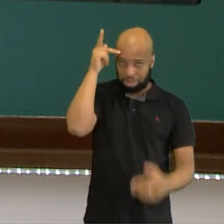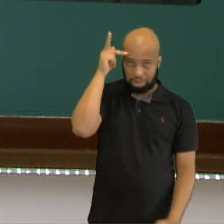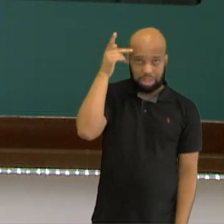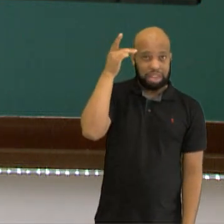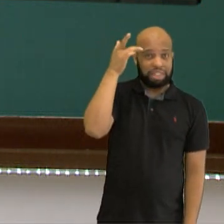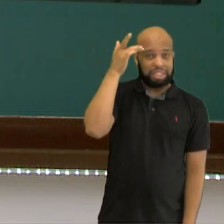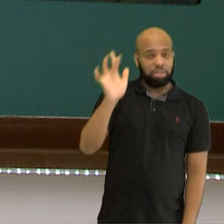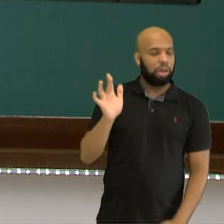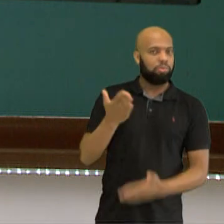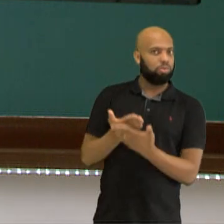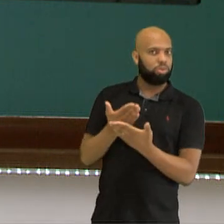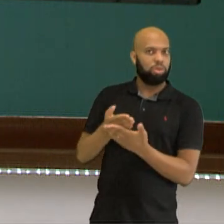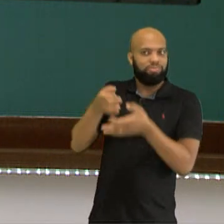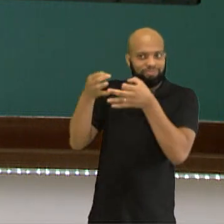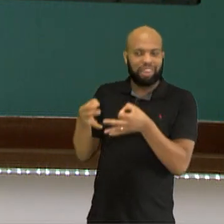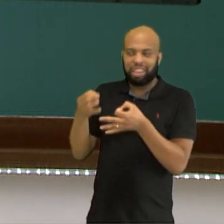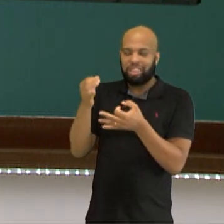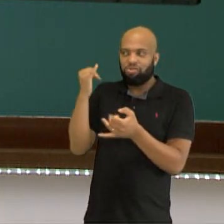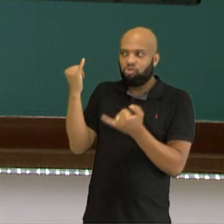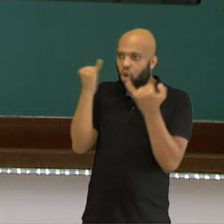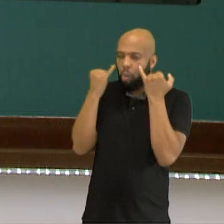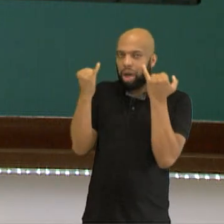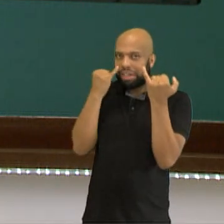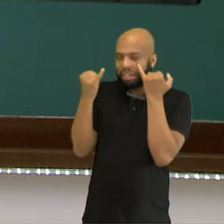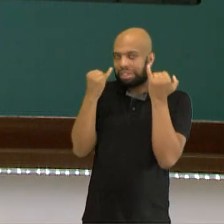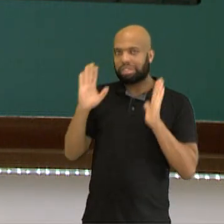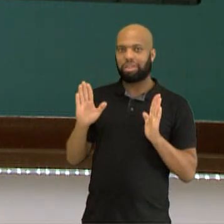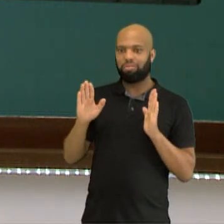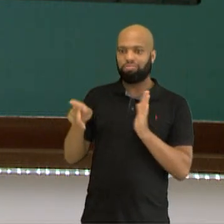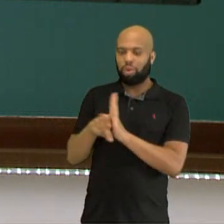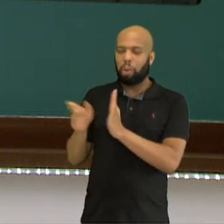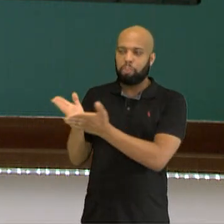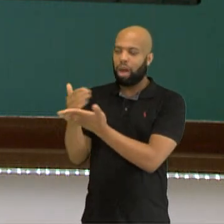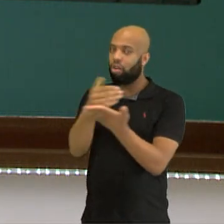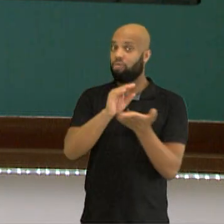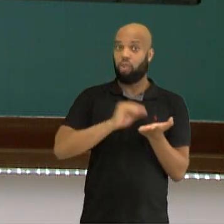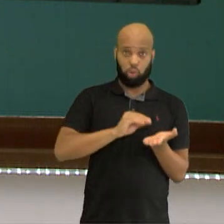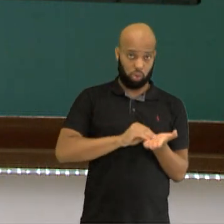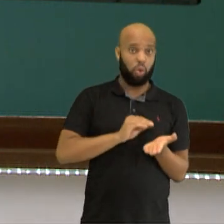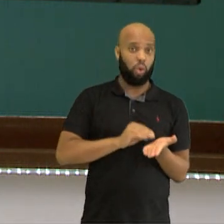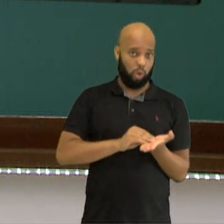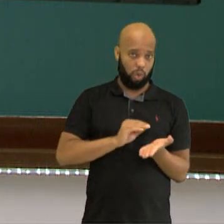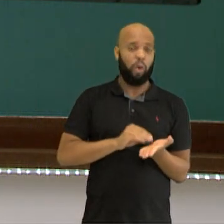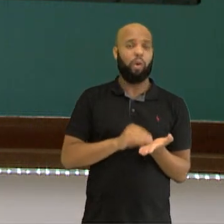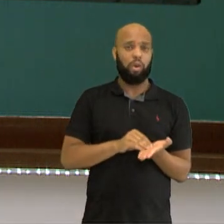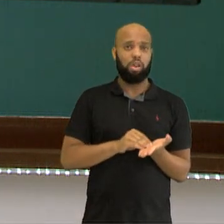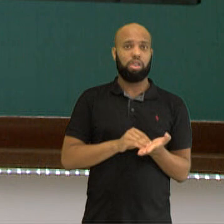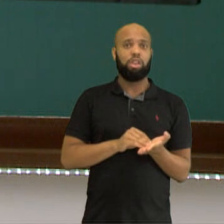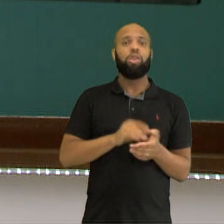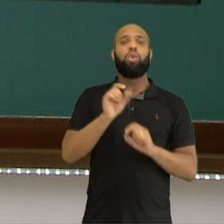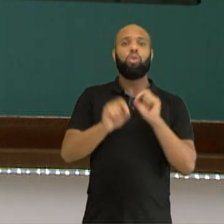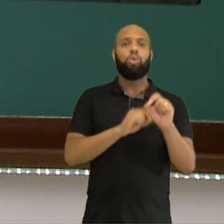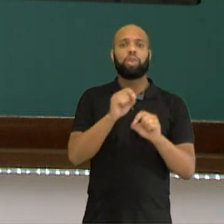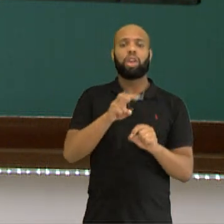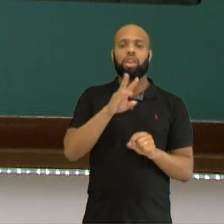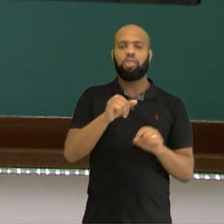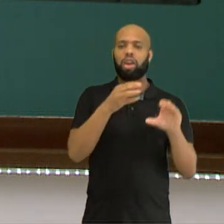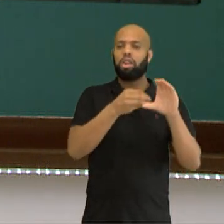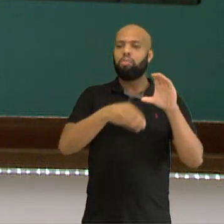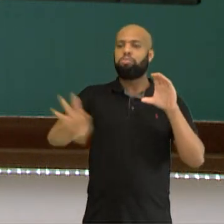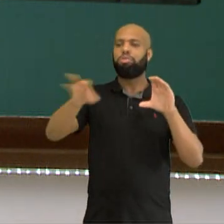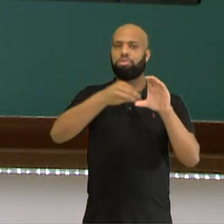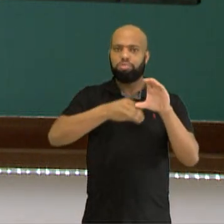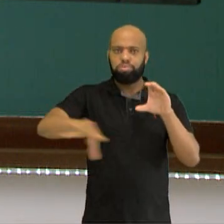científicos, sem informações coletadas, registros e dados, vão informando,